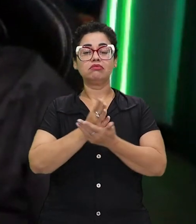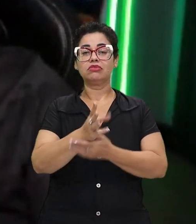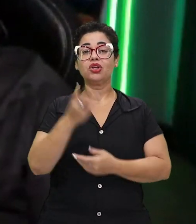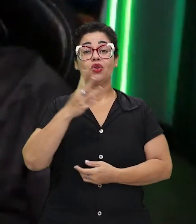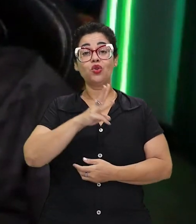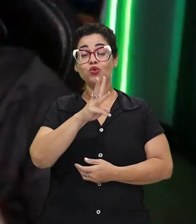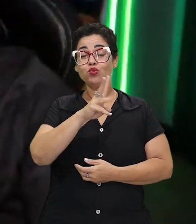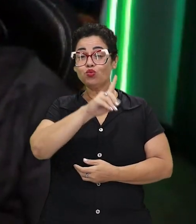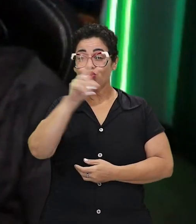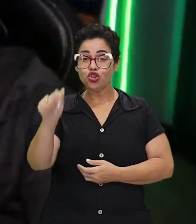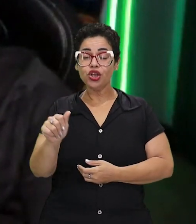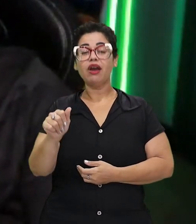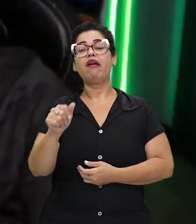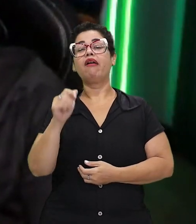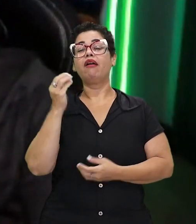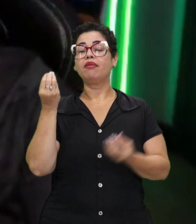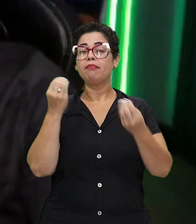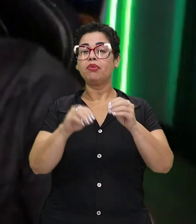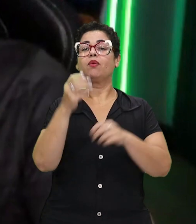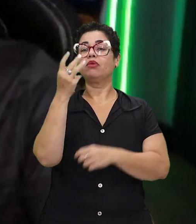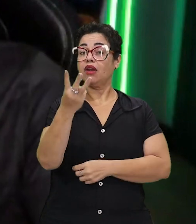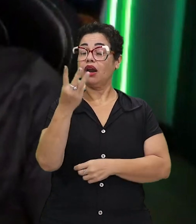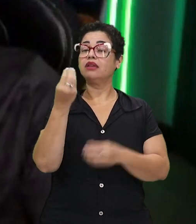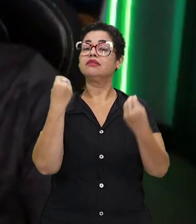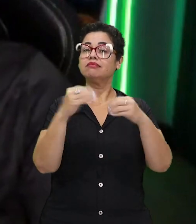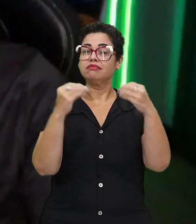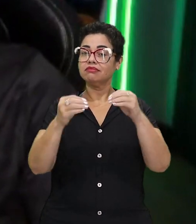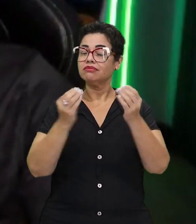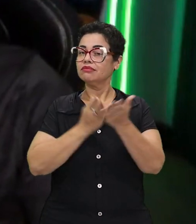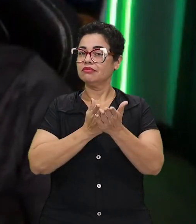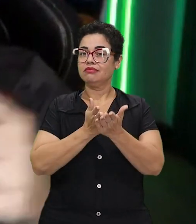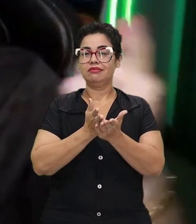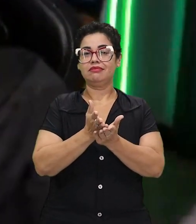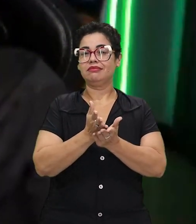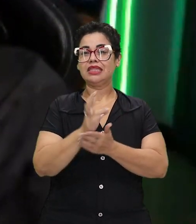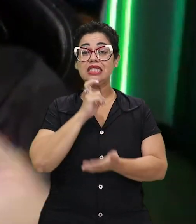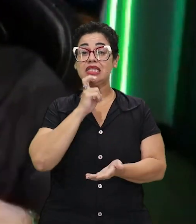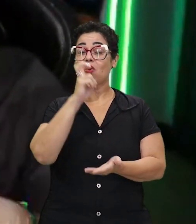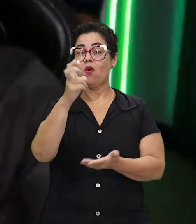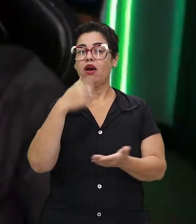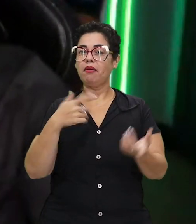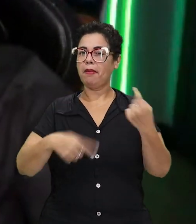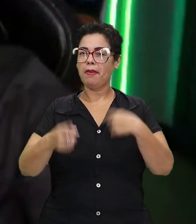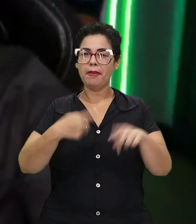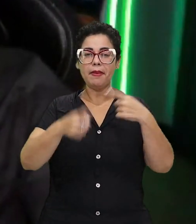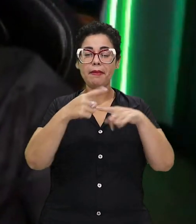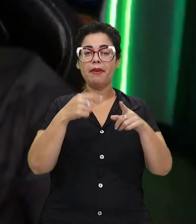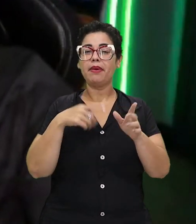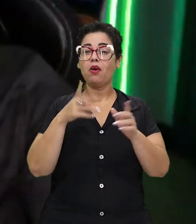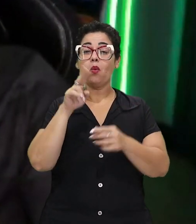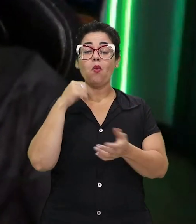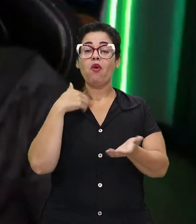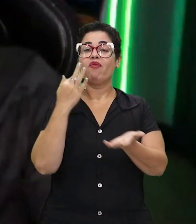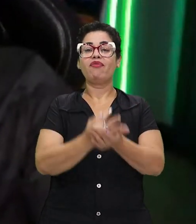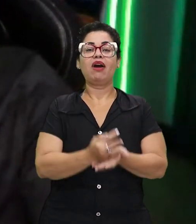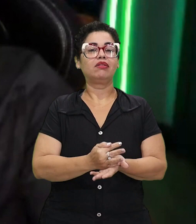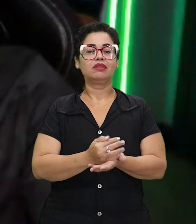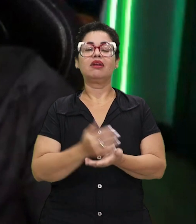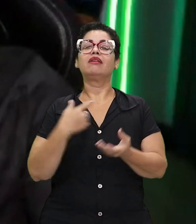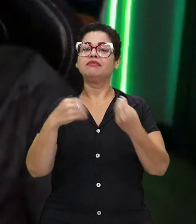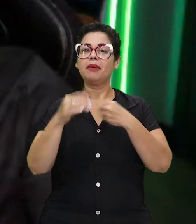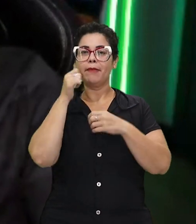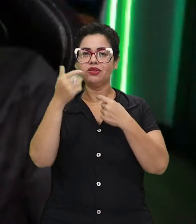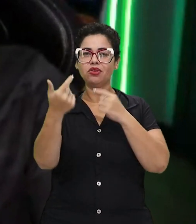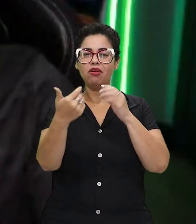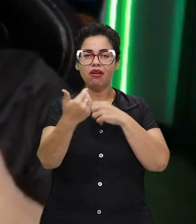três vídeos todos os dias no canal. Então, assim, de domingo em domingo, incessantemente, desde os cinco anos que eu comecei atrás. Nunca falhei em nenhum